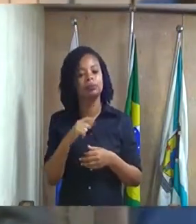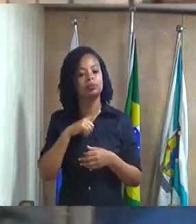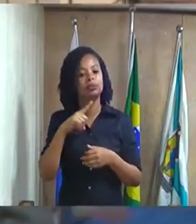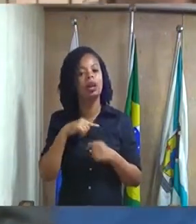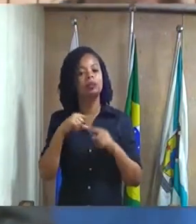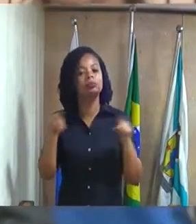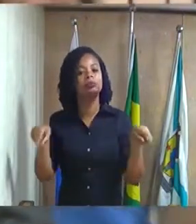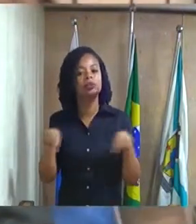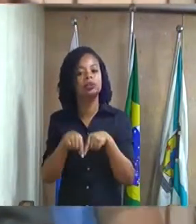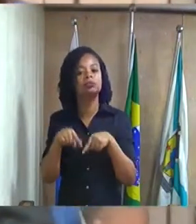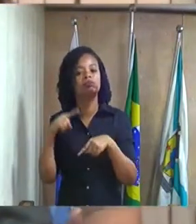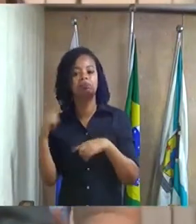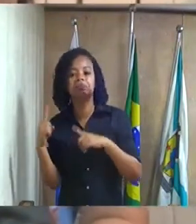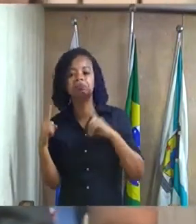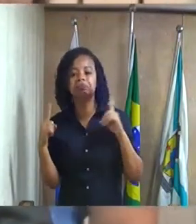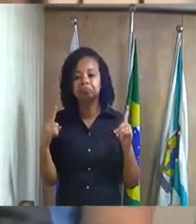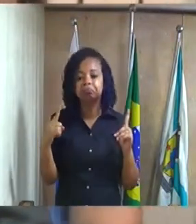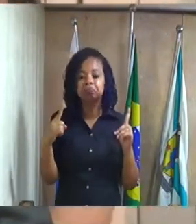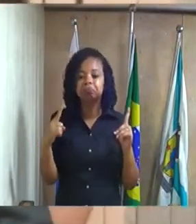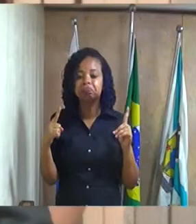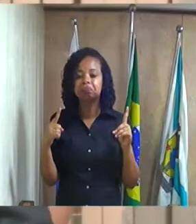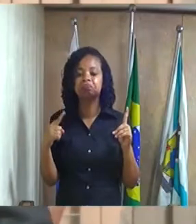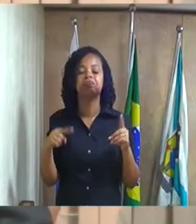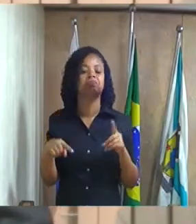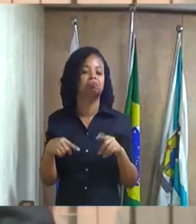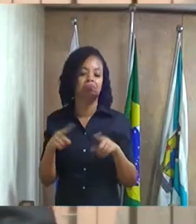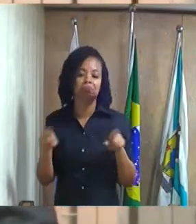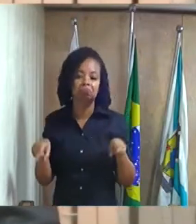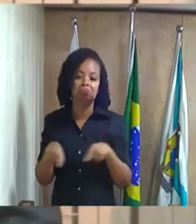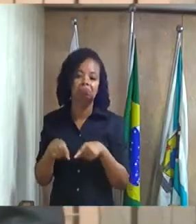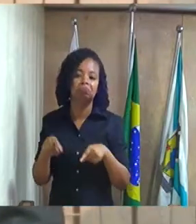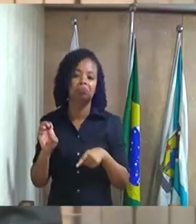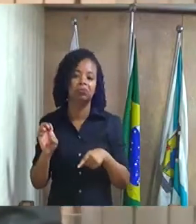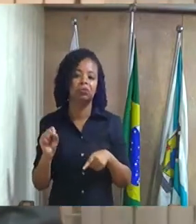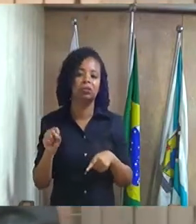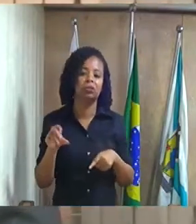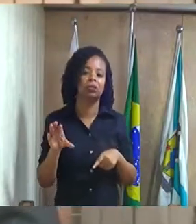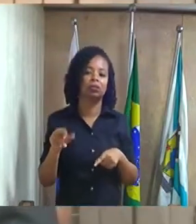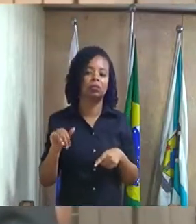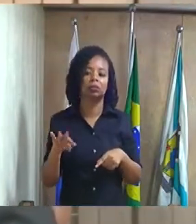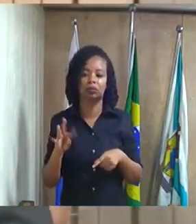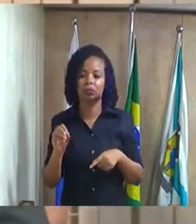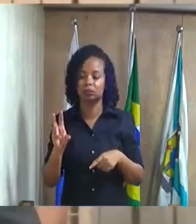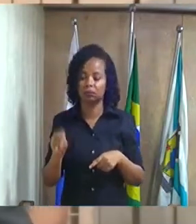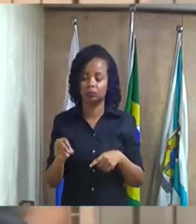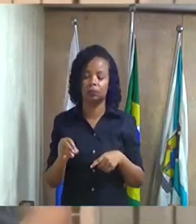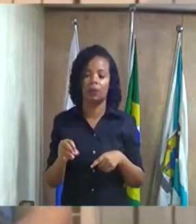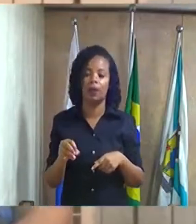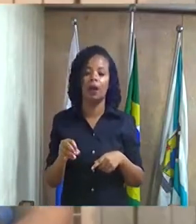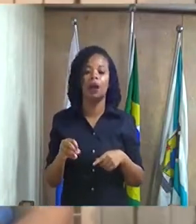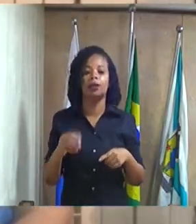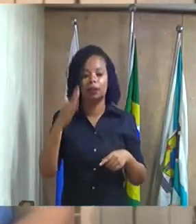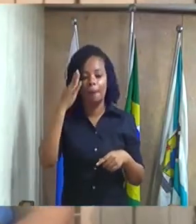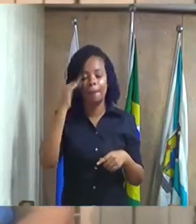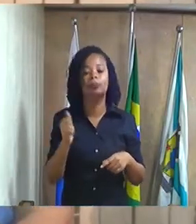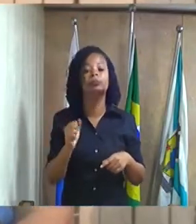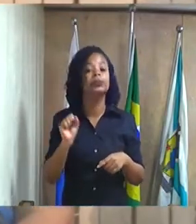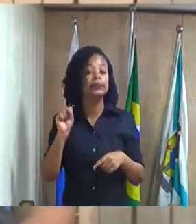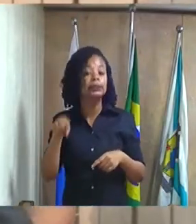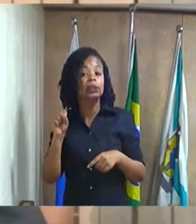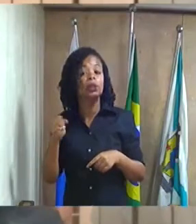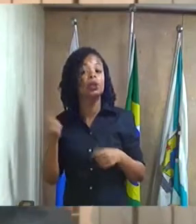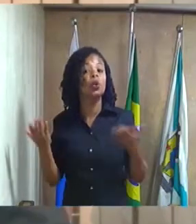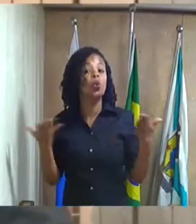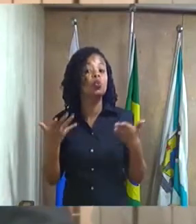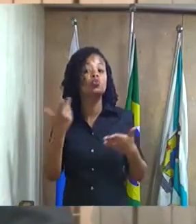paralelo paralelo a secretaria de urbanismo nós sabemos sim e hoje chegou mais uma denúncia